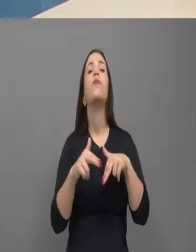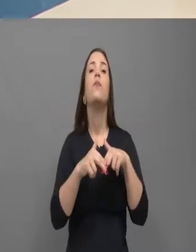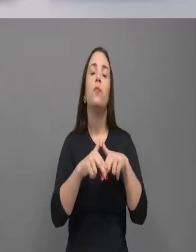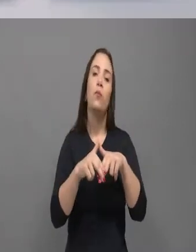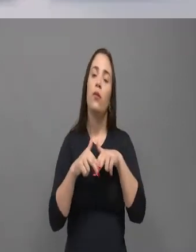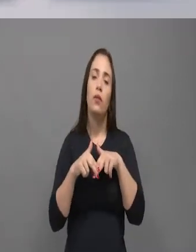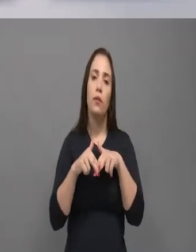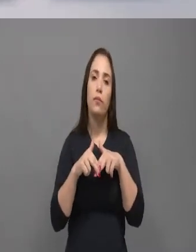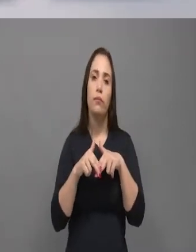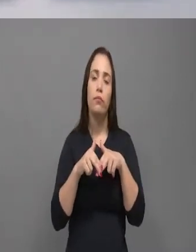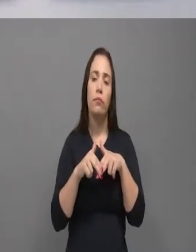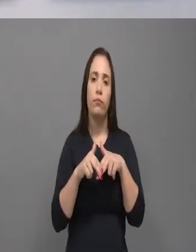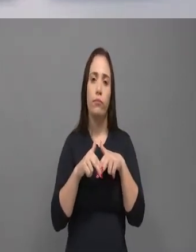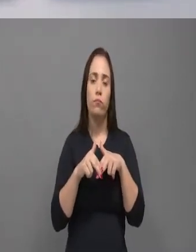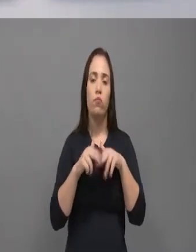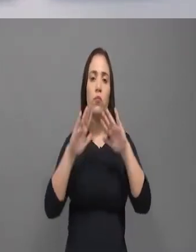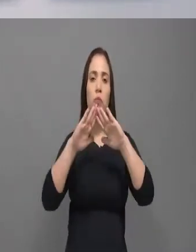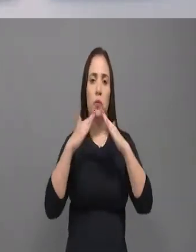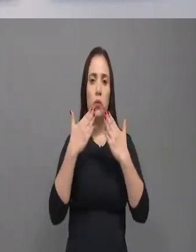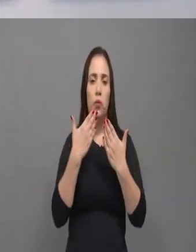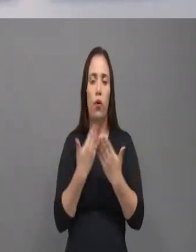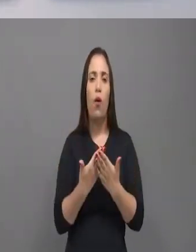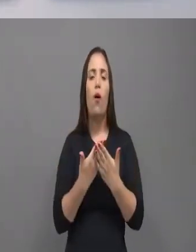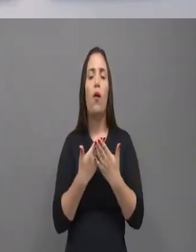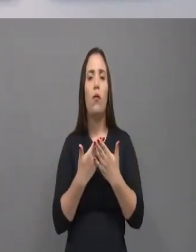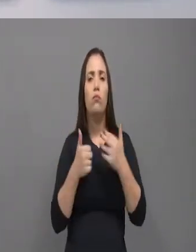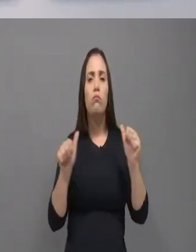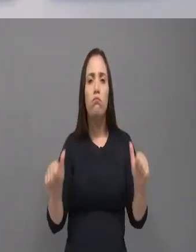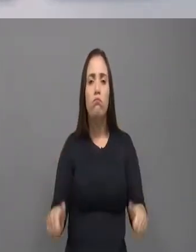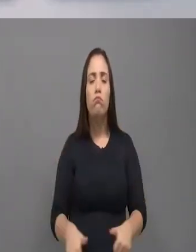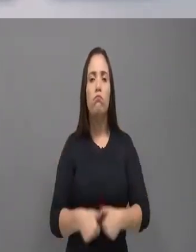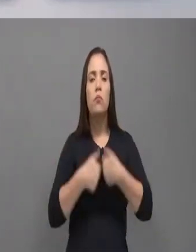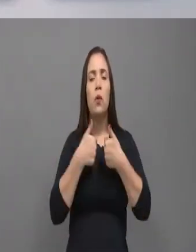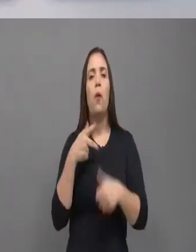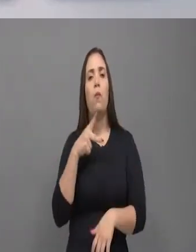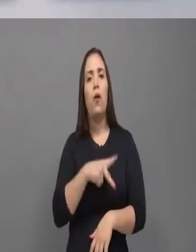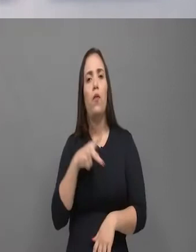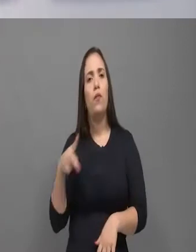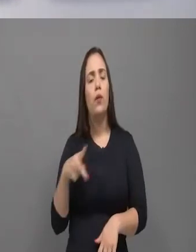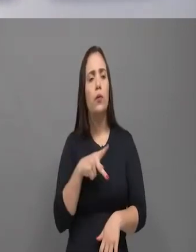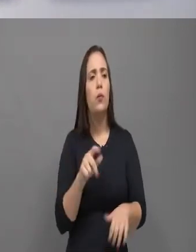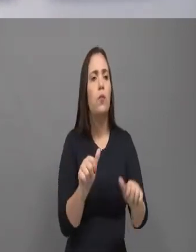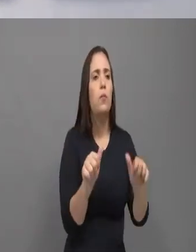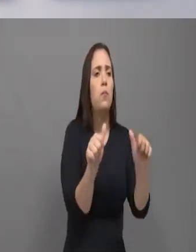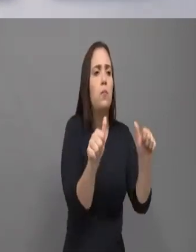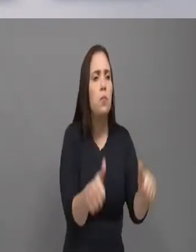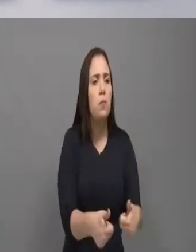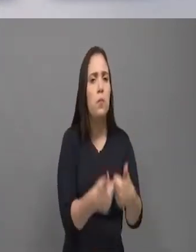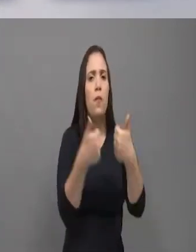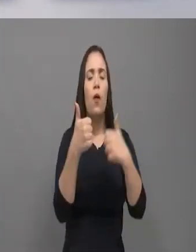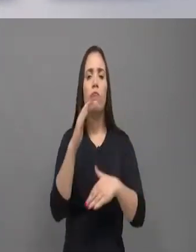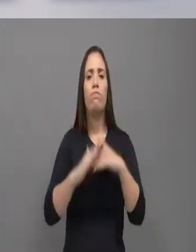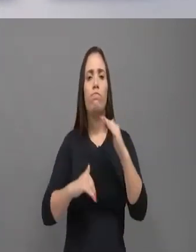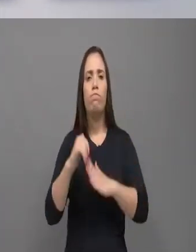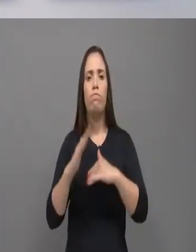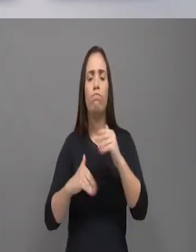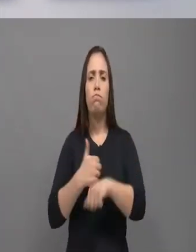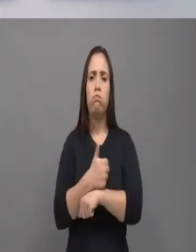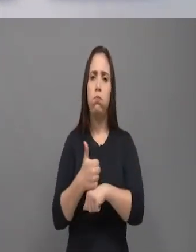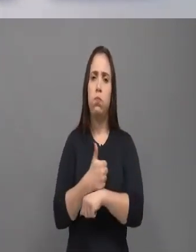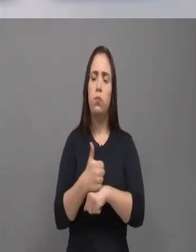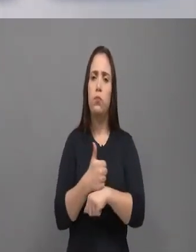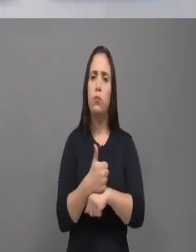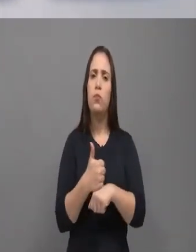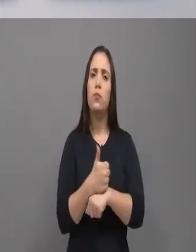melhores do Estado do Ceará, mas fruto de um trabalho que não foi a curto prazo, foi a longo prazo. É como eu digo, o Estado do Ceará hoje